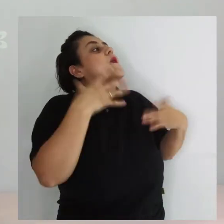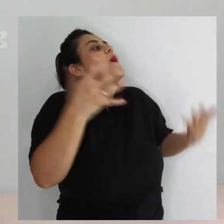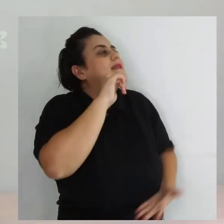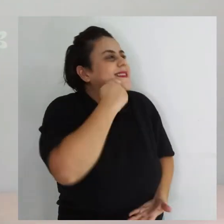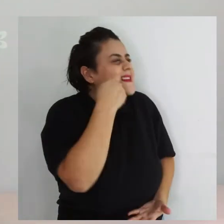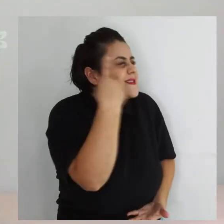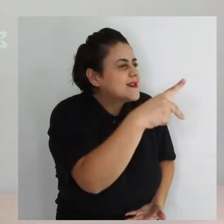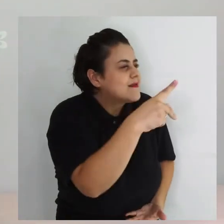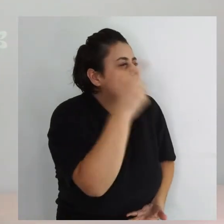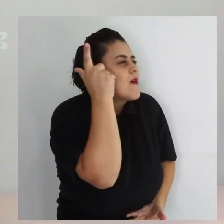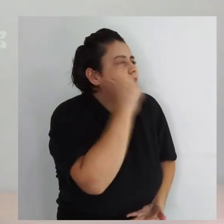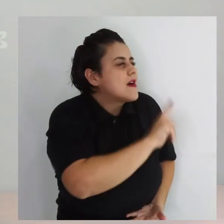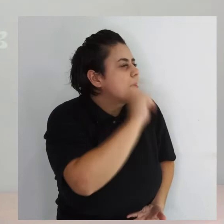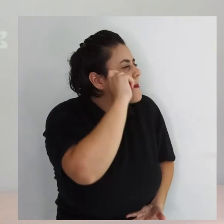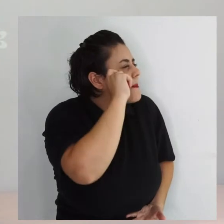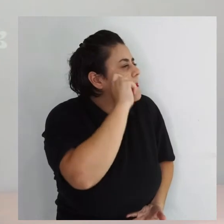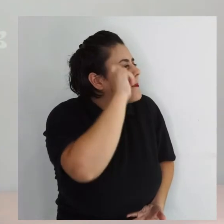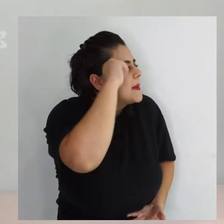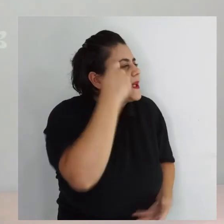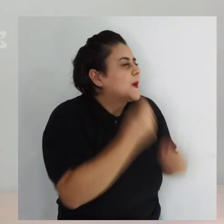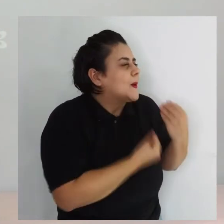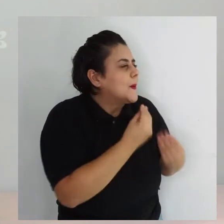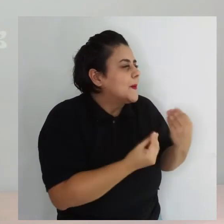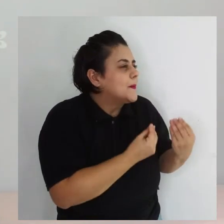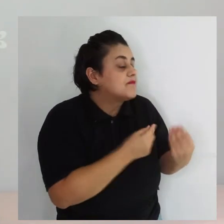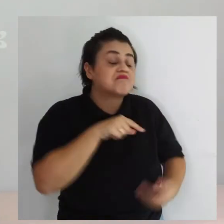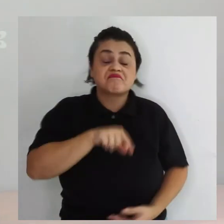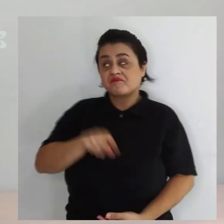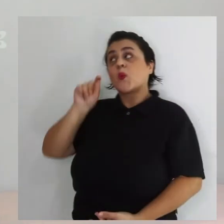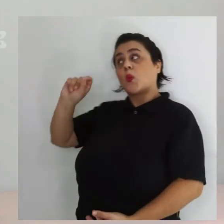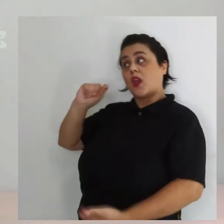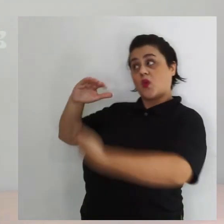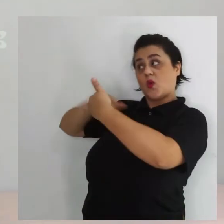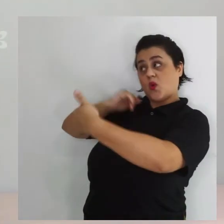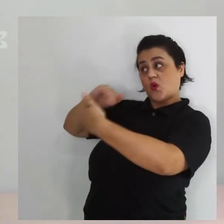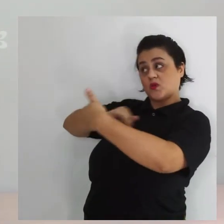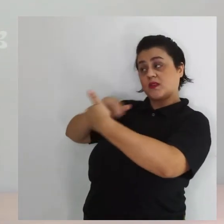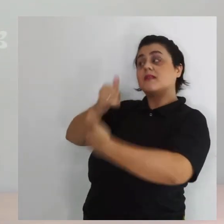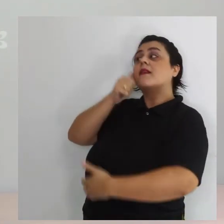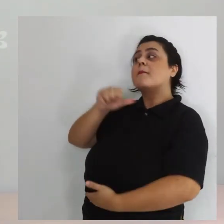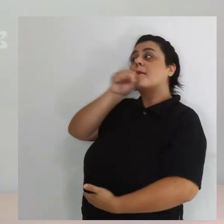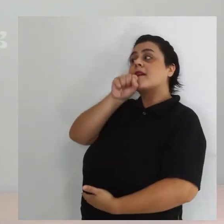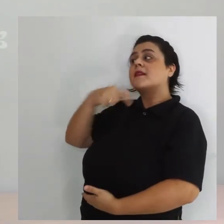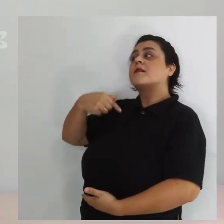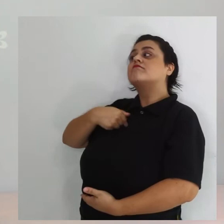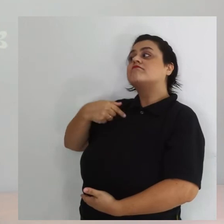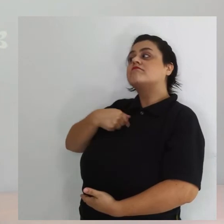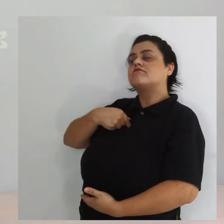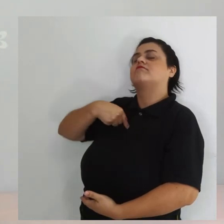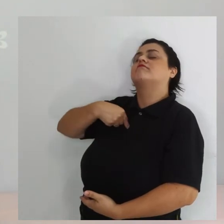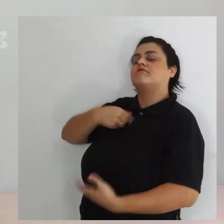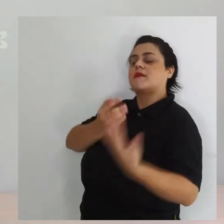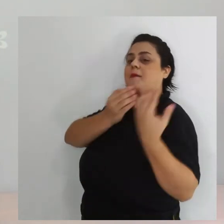ser tão pretinha? E ela sempre respondia conselhos da mãe da minha madrinha.